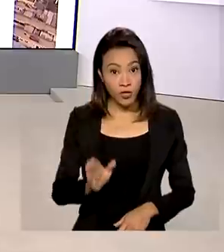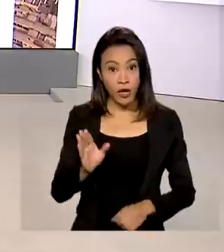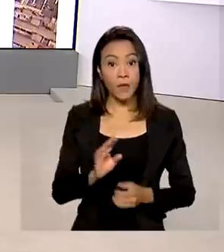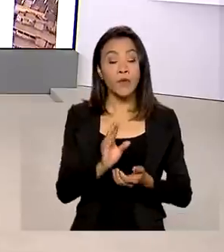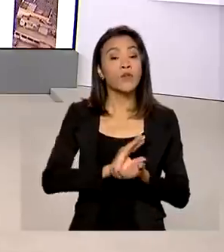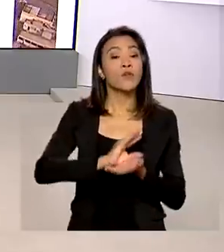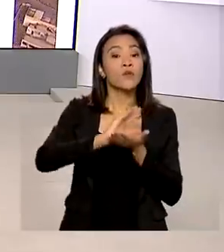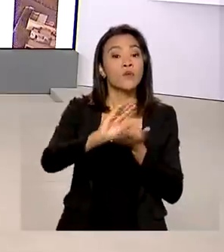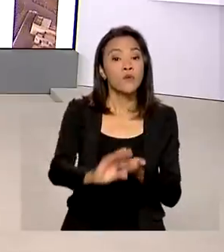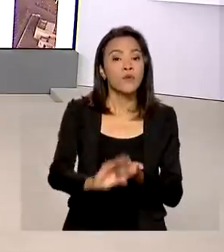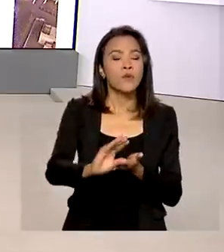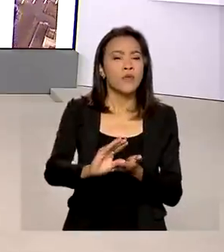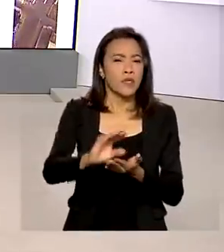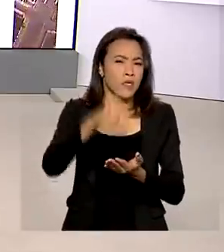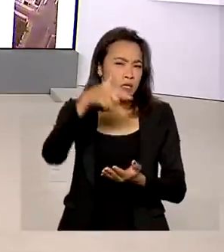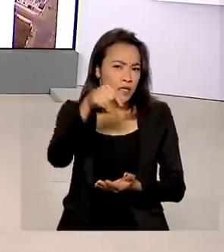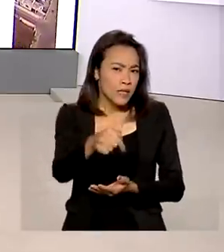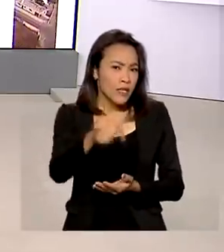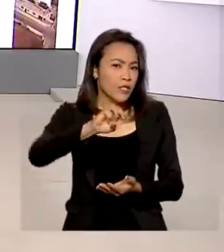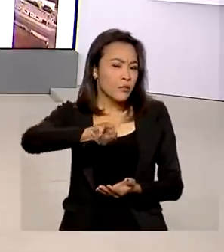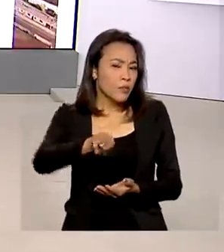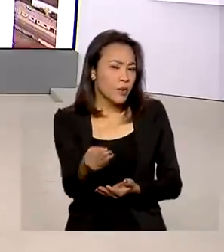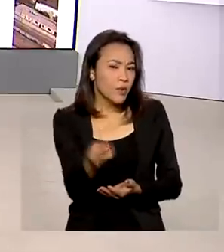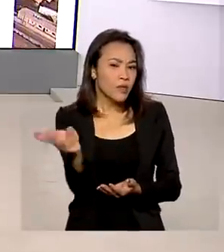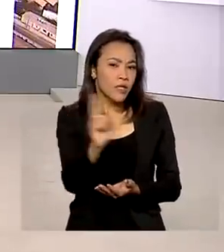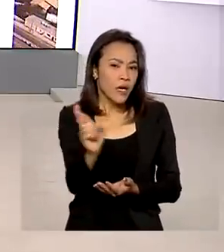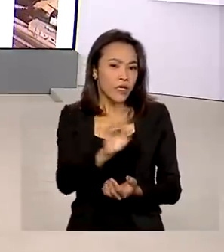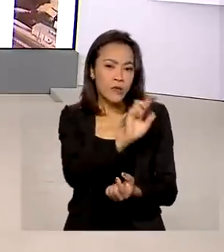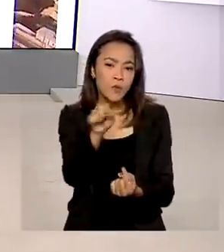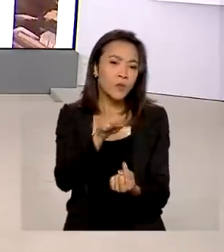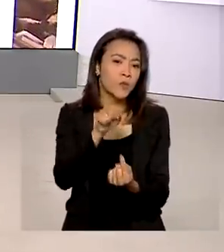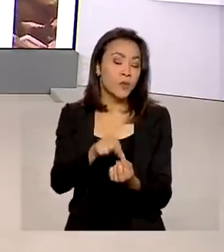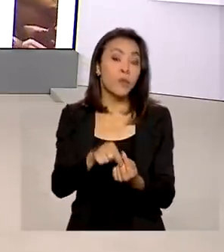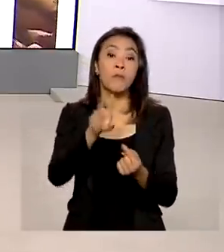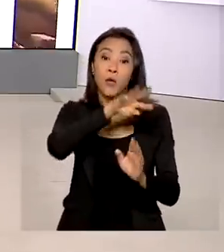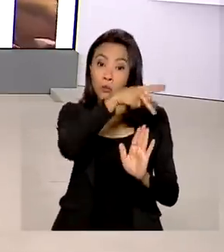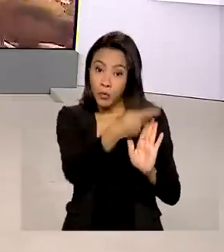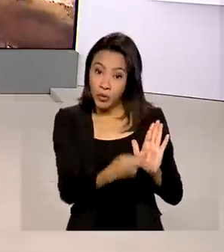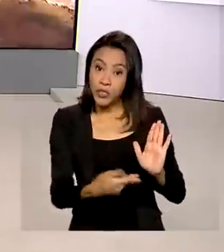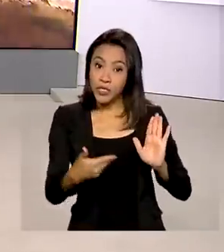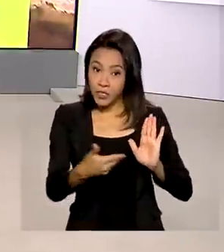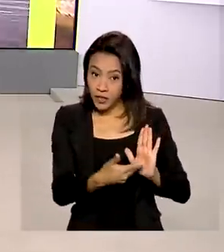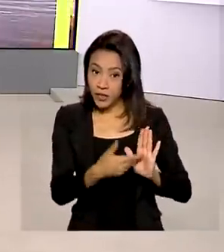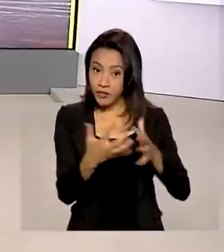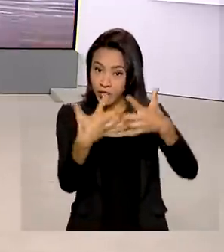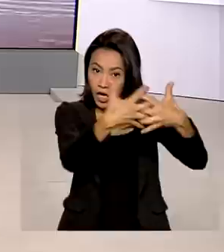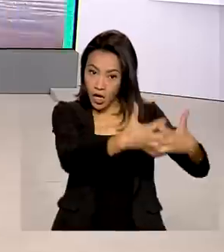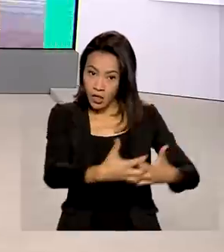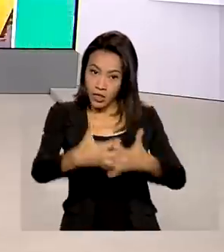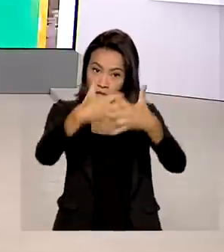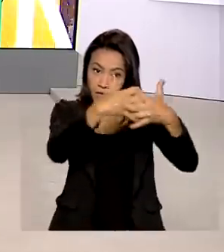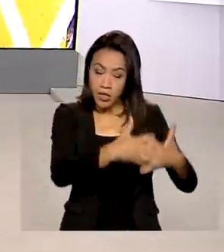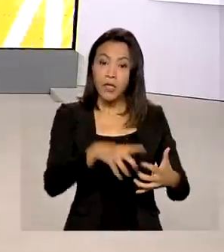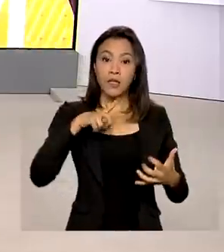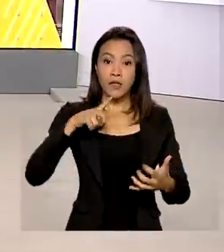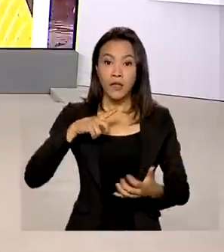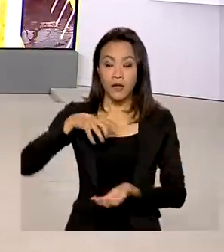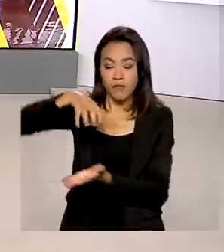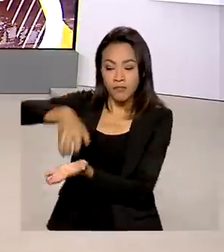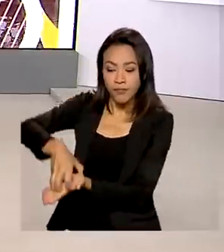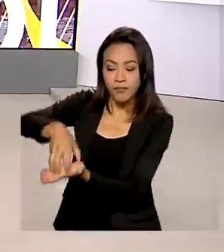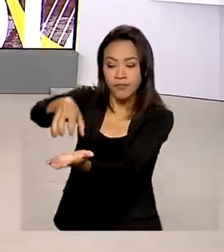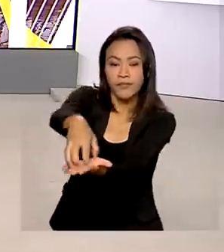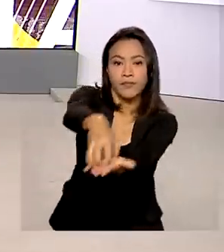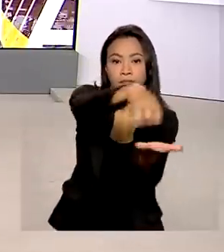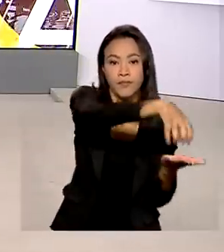parcela no valor de 7 milhões de reais para o projeto Roda Bem Caminhoneiro, que prevê estações para descanso e compra